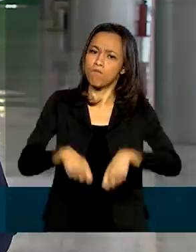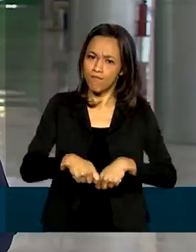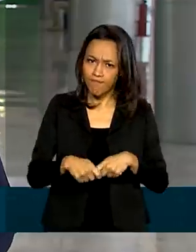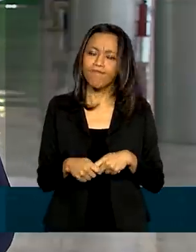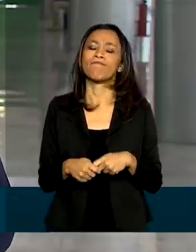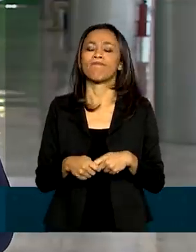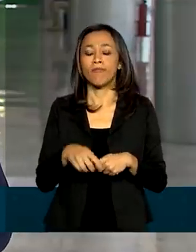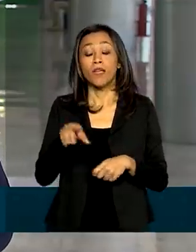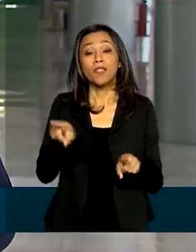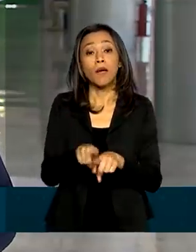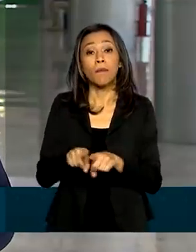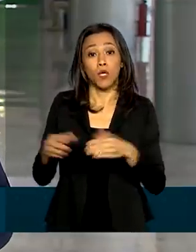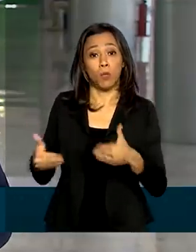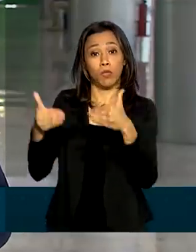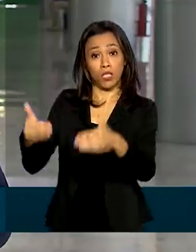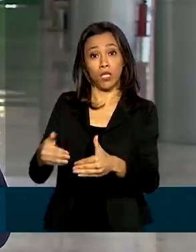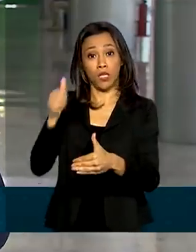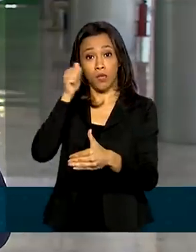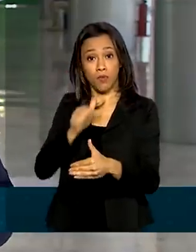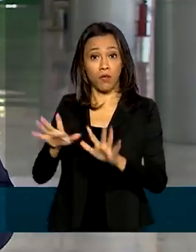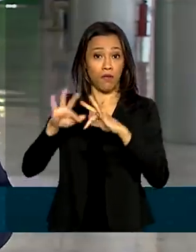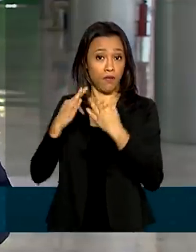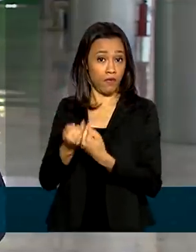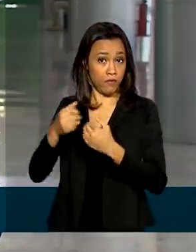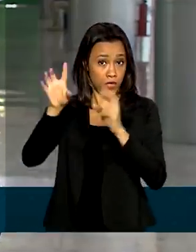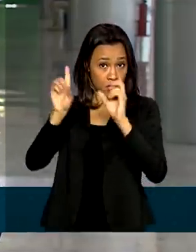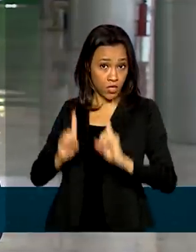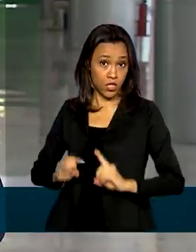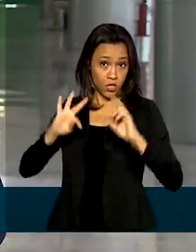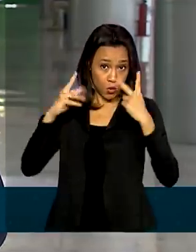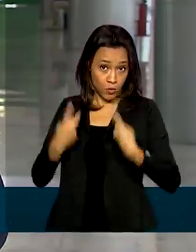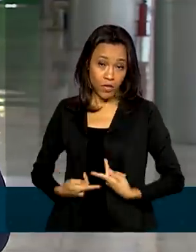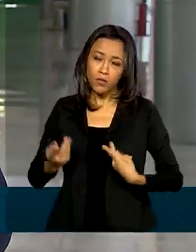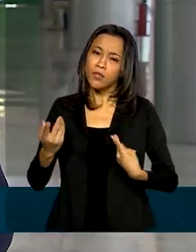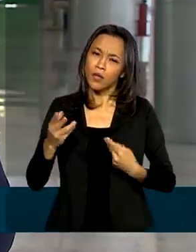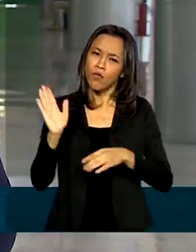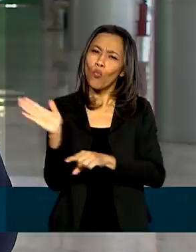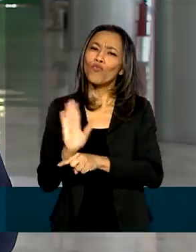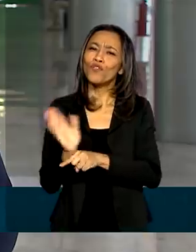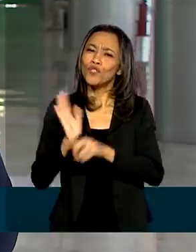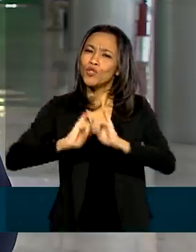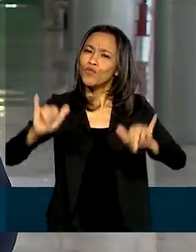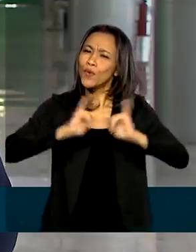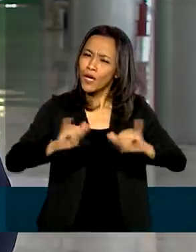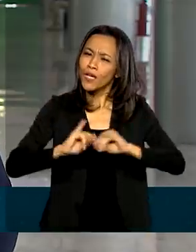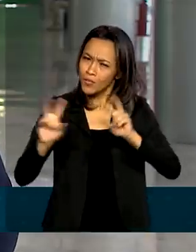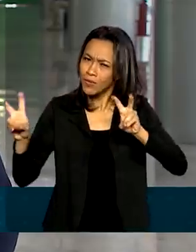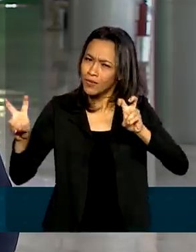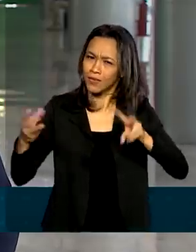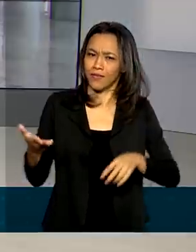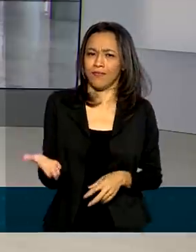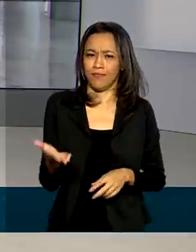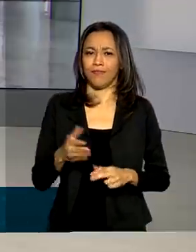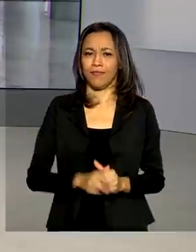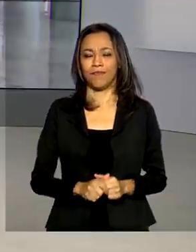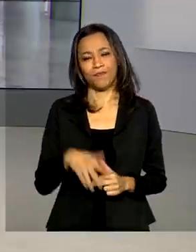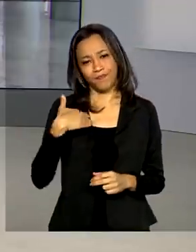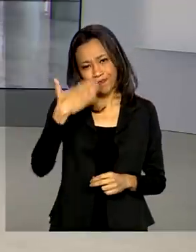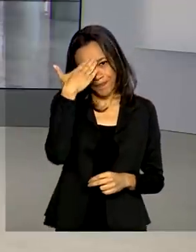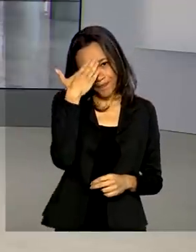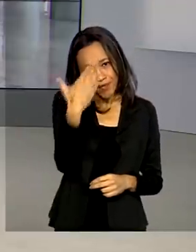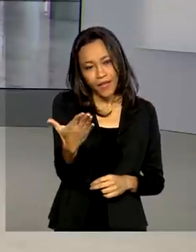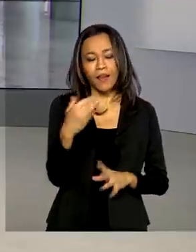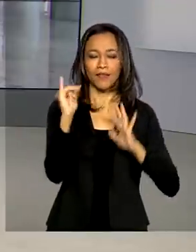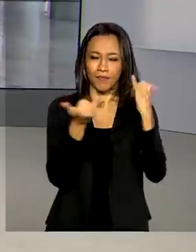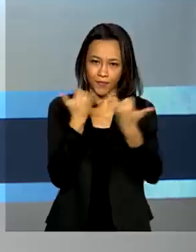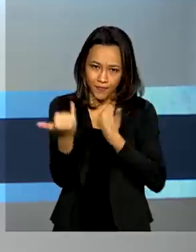E o Ministério da Mulher, da Família e dos Direitos Humanos lançou uma campanha que fala exatamente sobre esse assunto. Renata. Obrigada, Márcia,